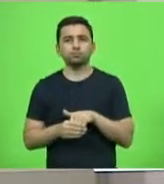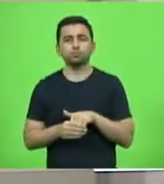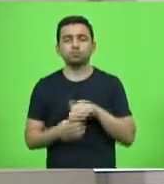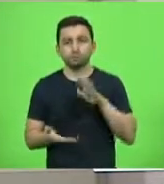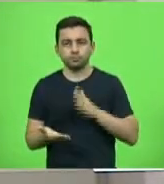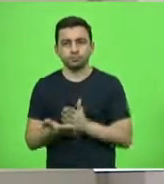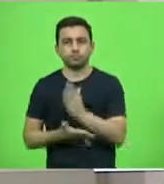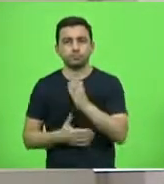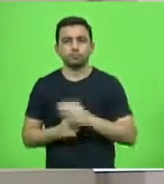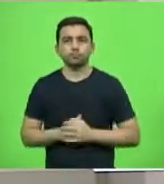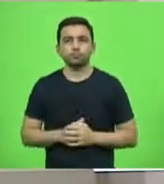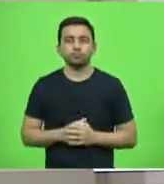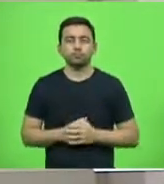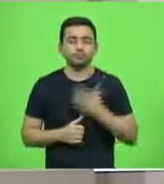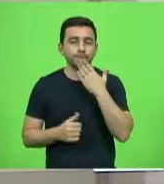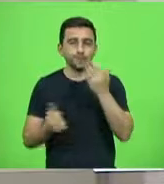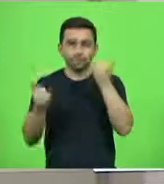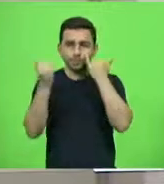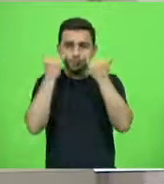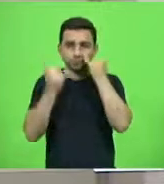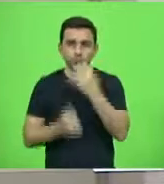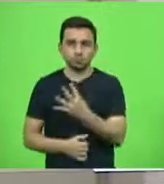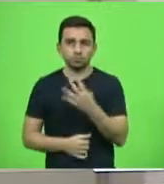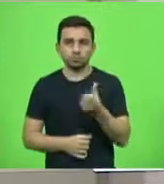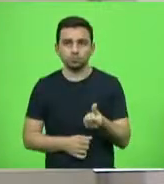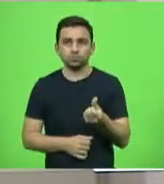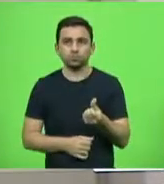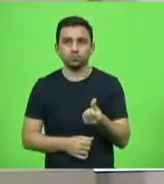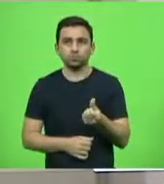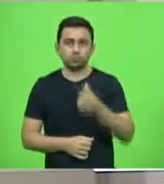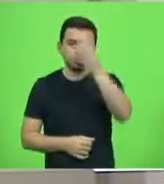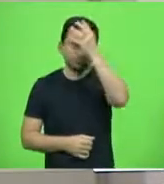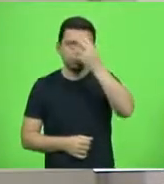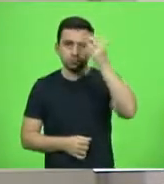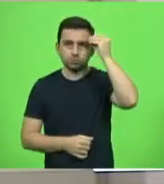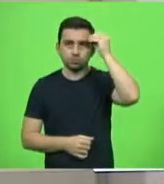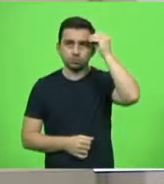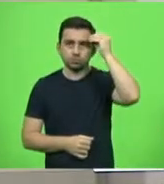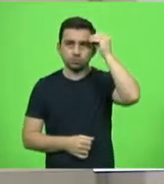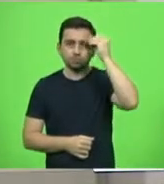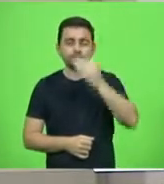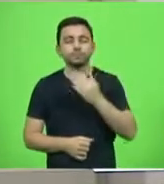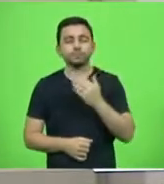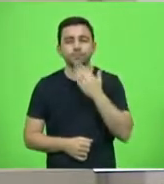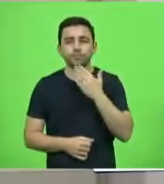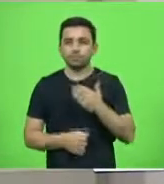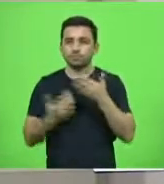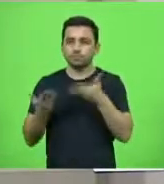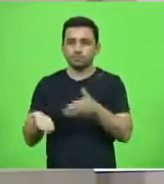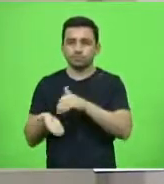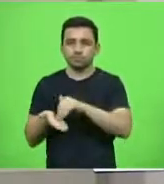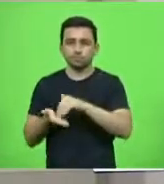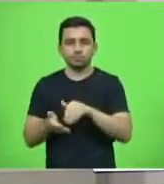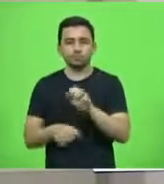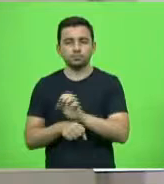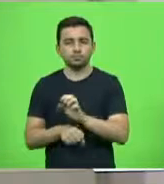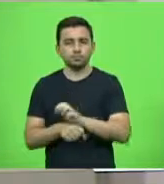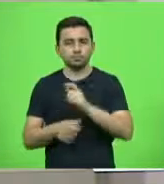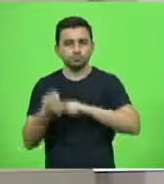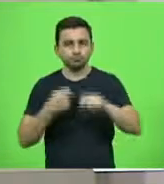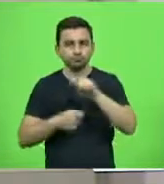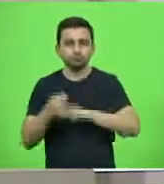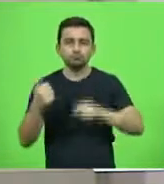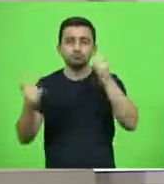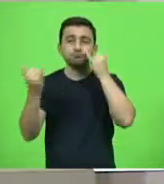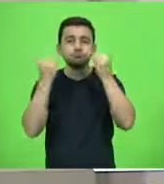Aprovado. Pedido de informação. 46. Deputada Luciane Carminati, solicitando ao secretário de Estado da Administração informações